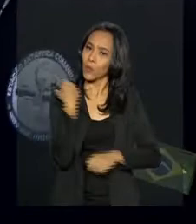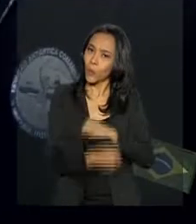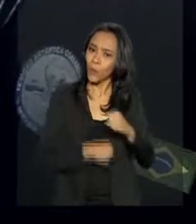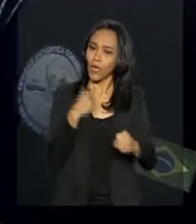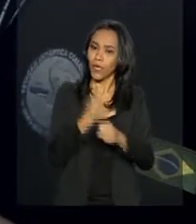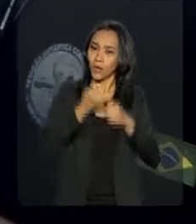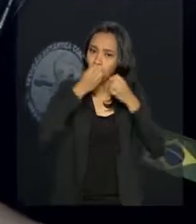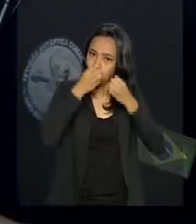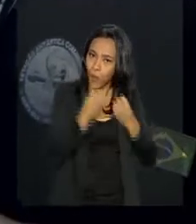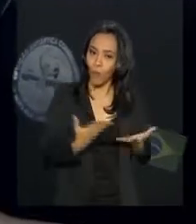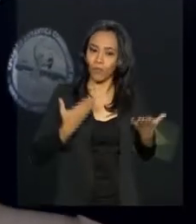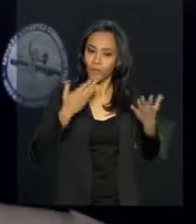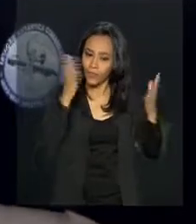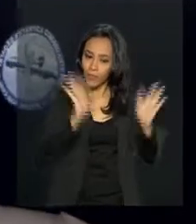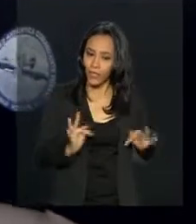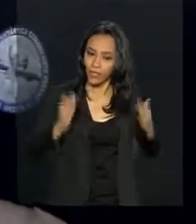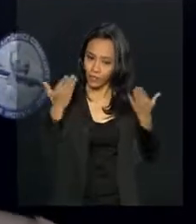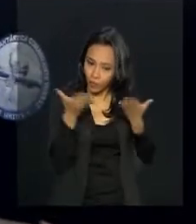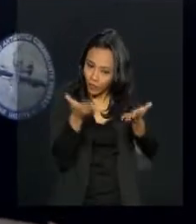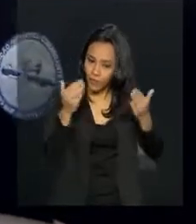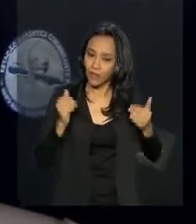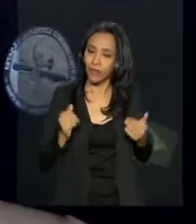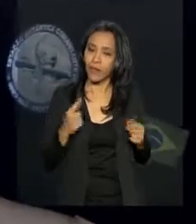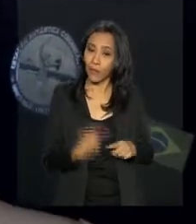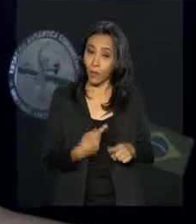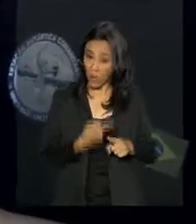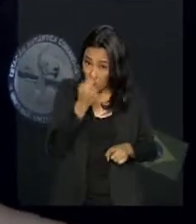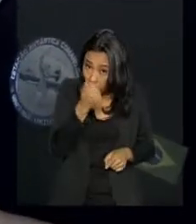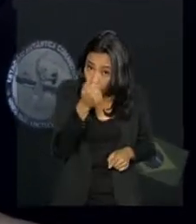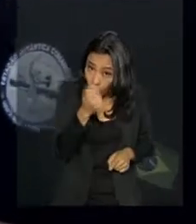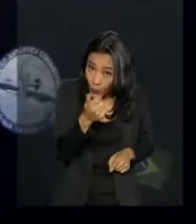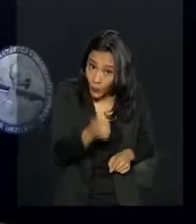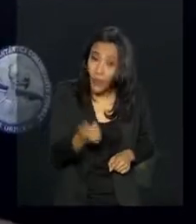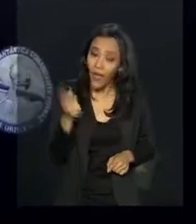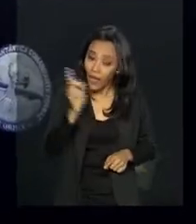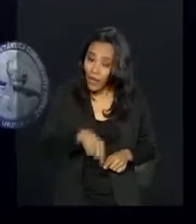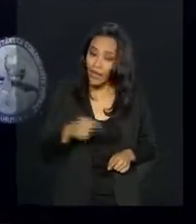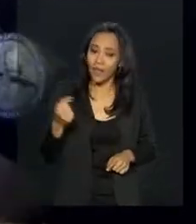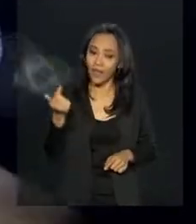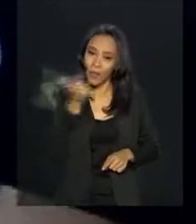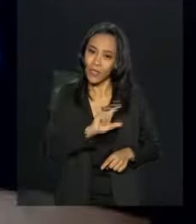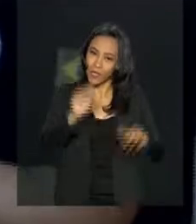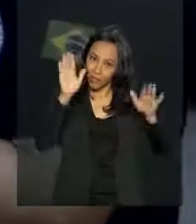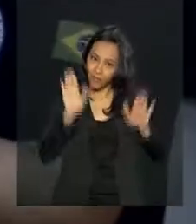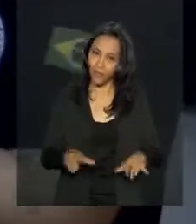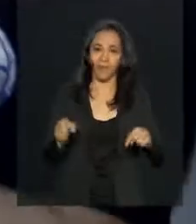bom, muito feliz, porque poucos são aqueles que podem passar um ano aqui.